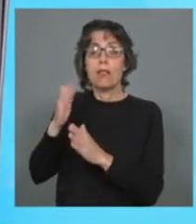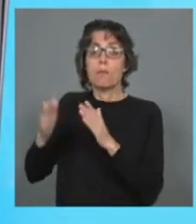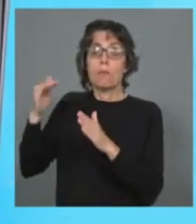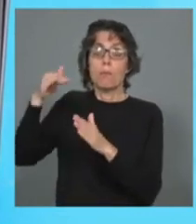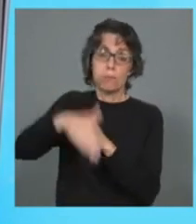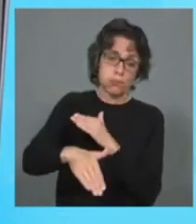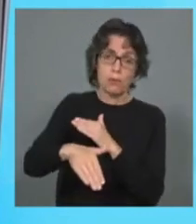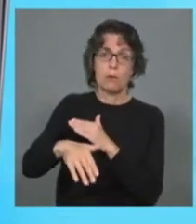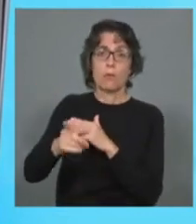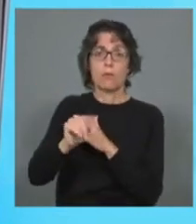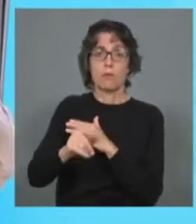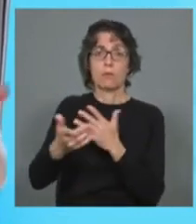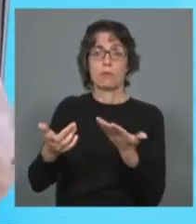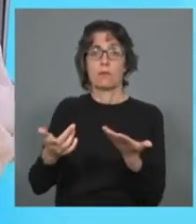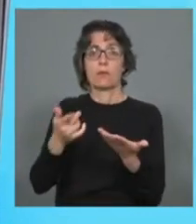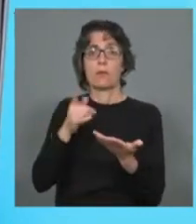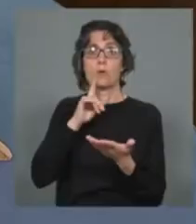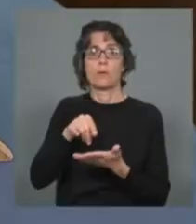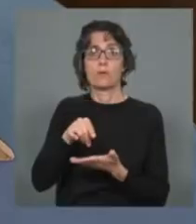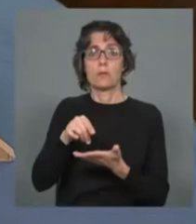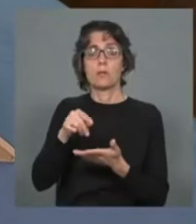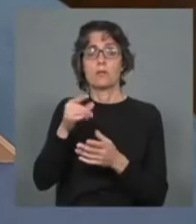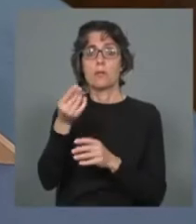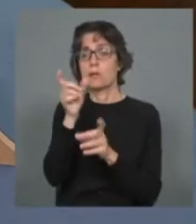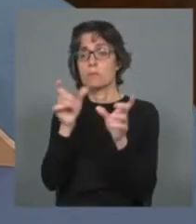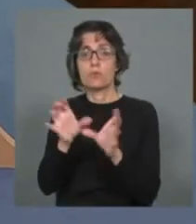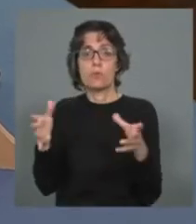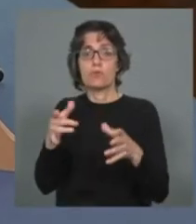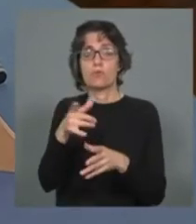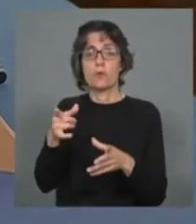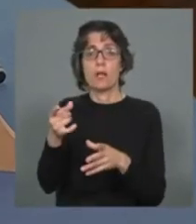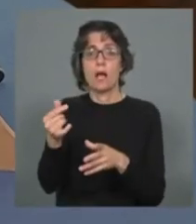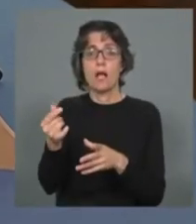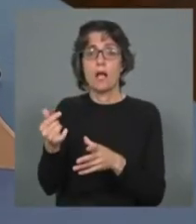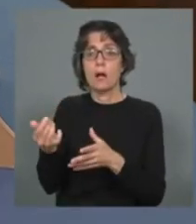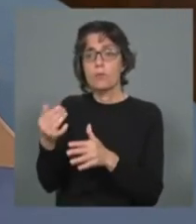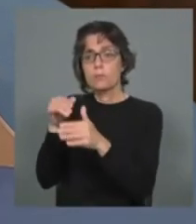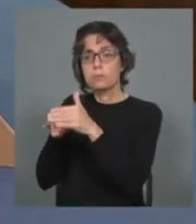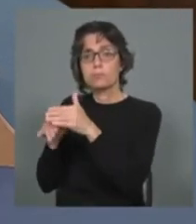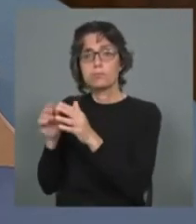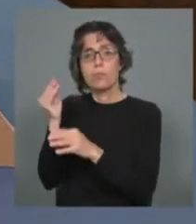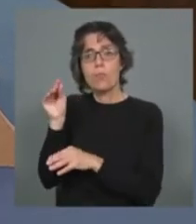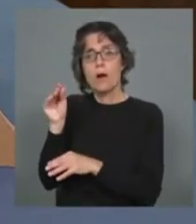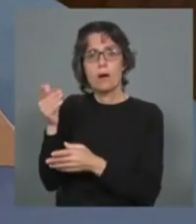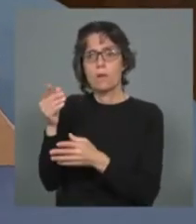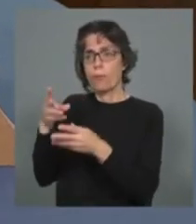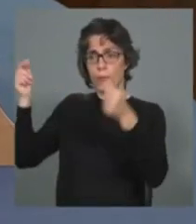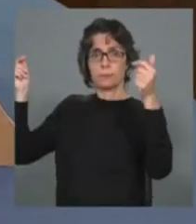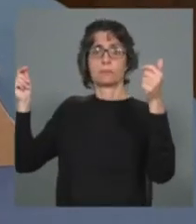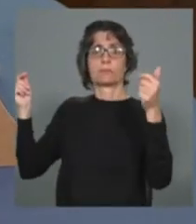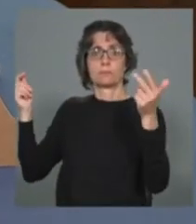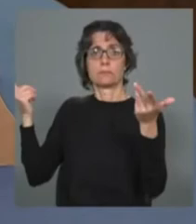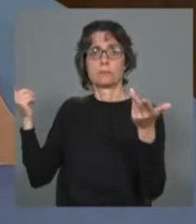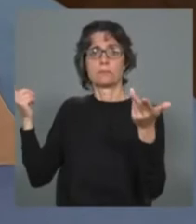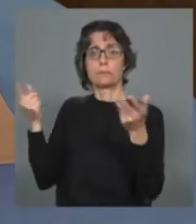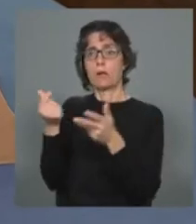portanto todas as pessoas que tinham as suas poupanças, as suas poupanças de uma vida no banco, pura e simplesmente desapareceram, portanto ficaram sem